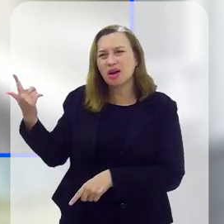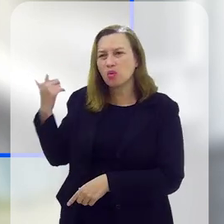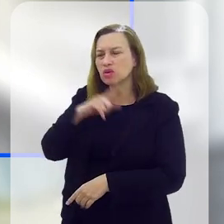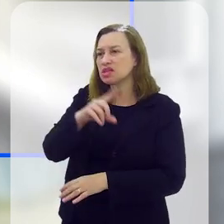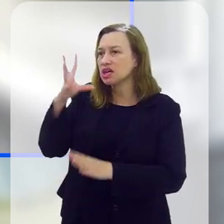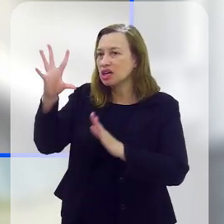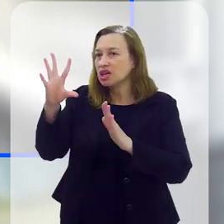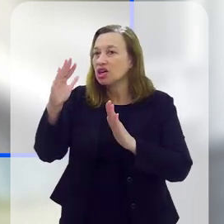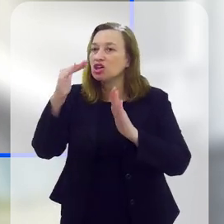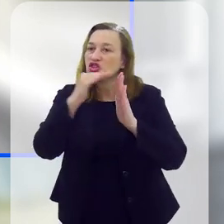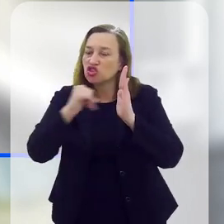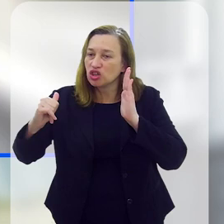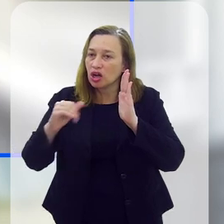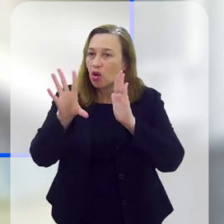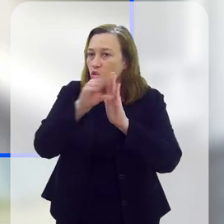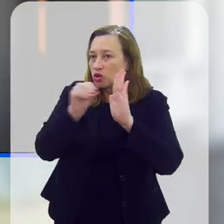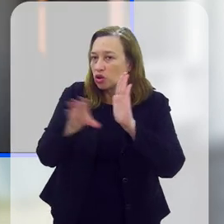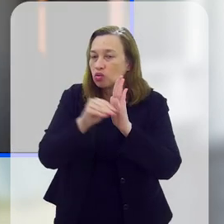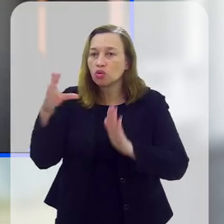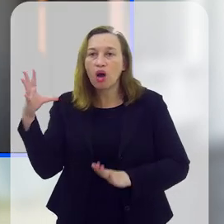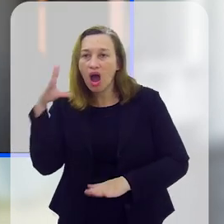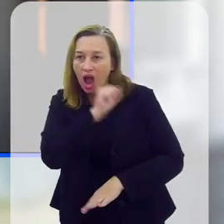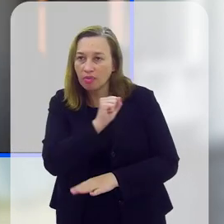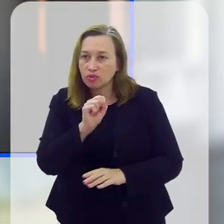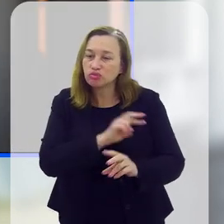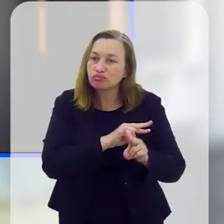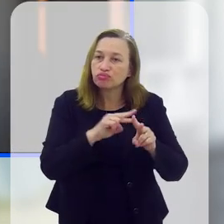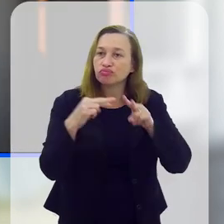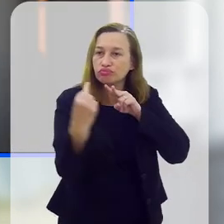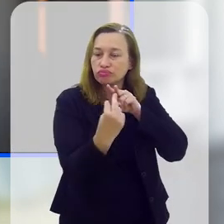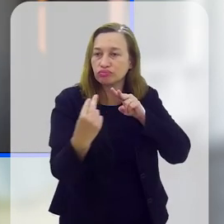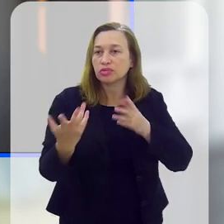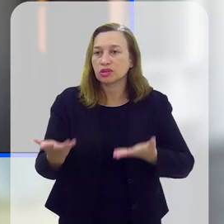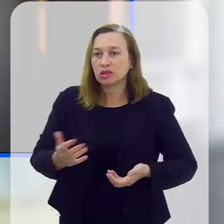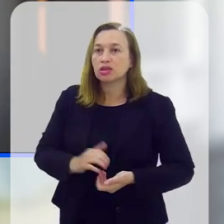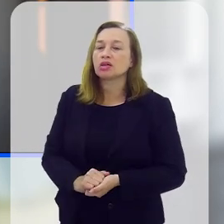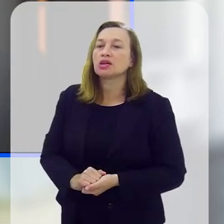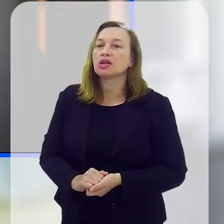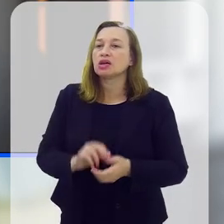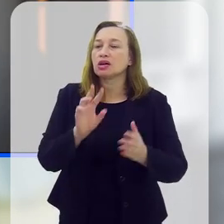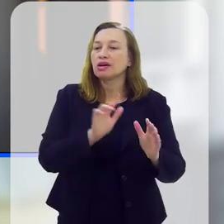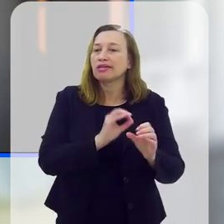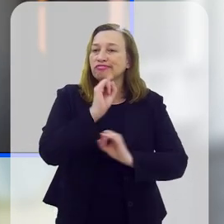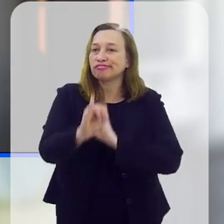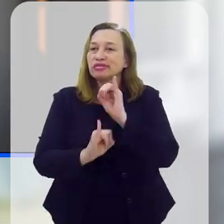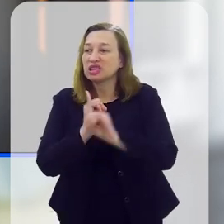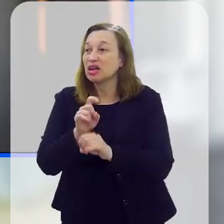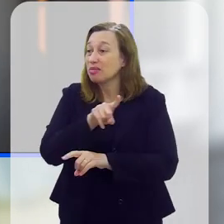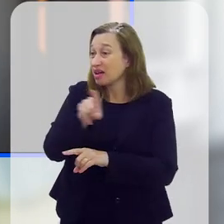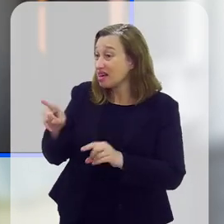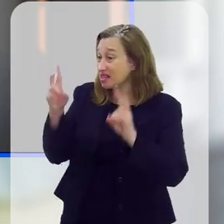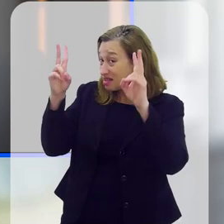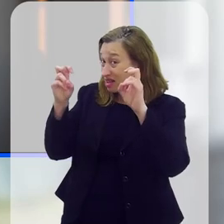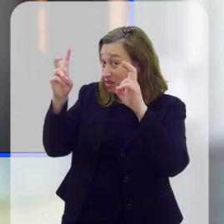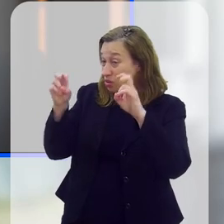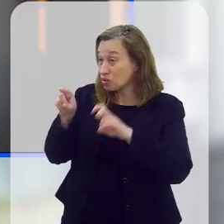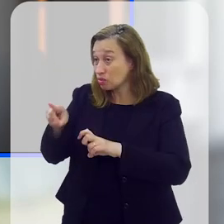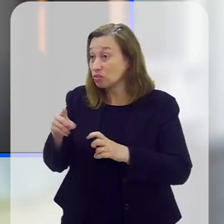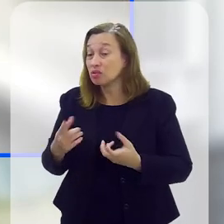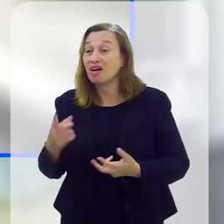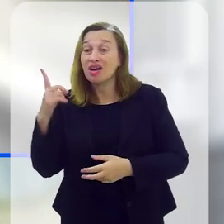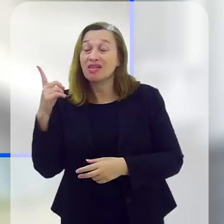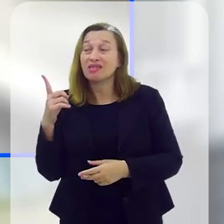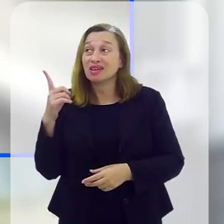para que ela consiga retirar o conteúdo rápido do meio virtual. Tem o marco civil da internet, então, para esses casos,